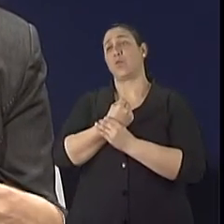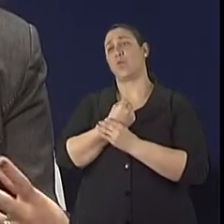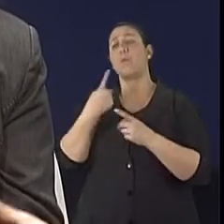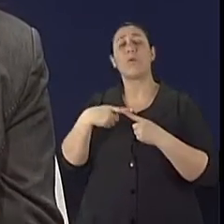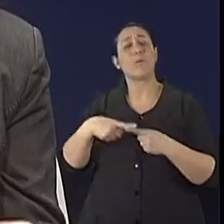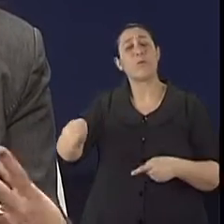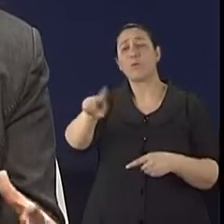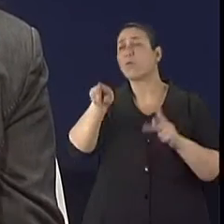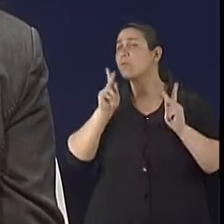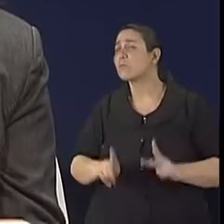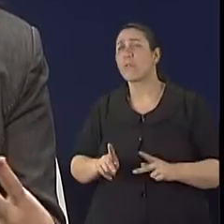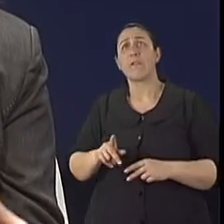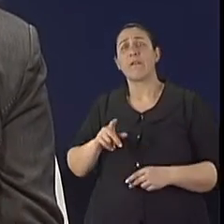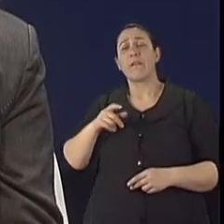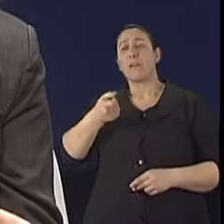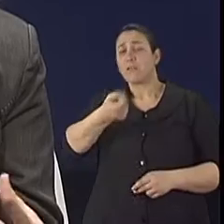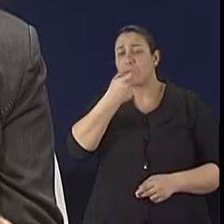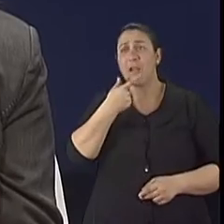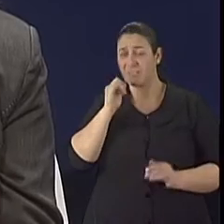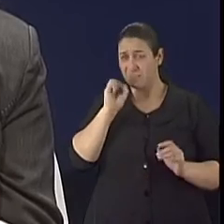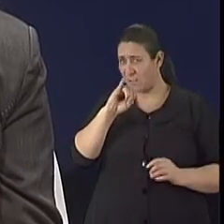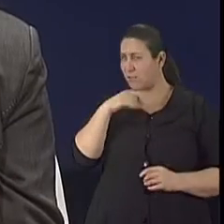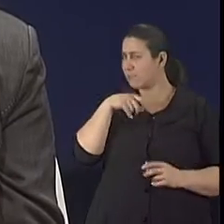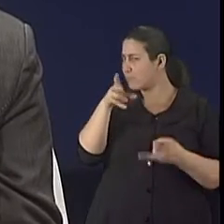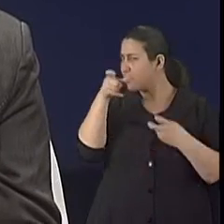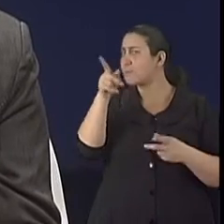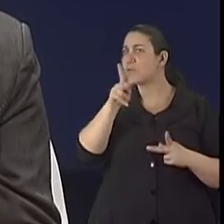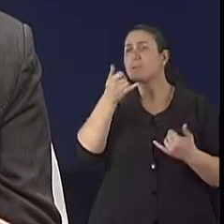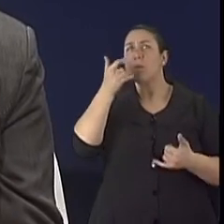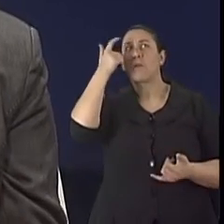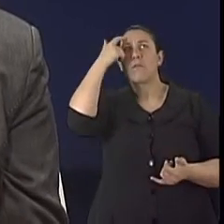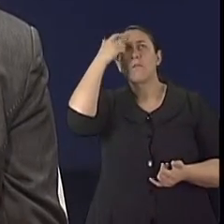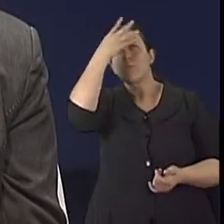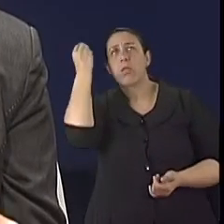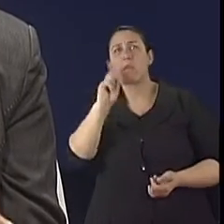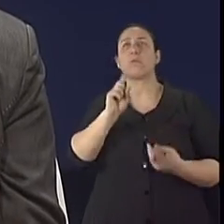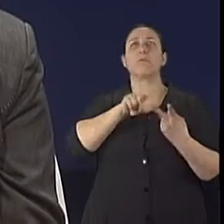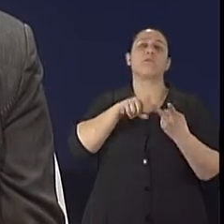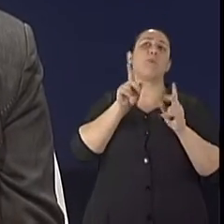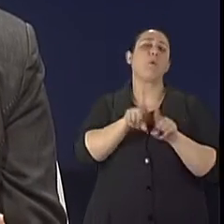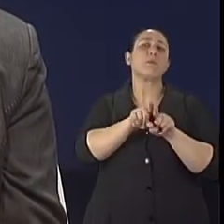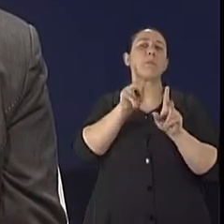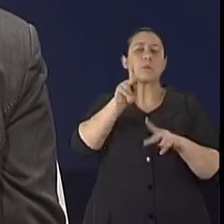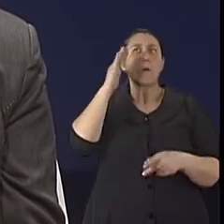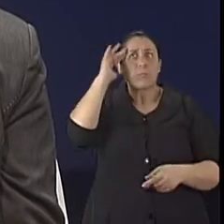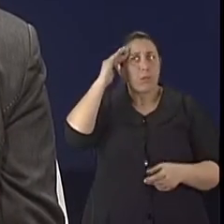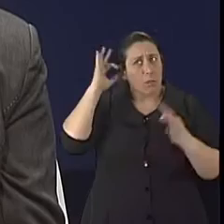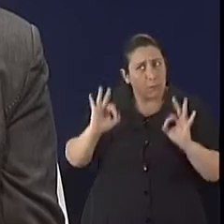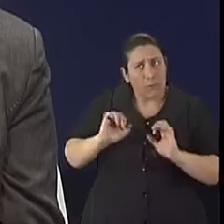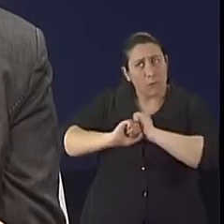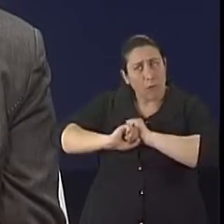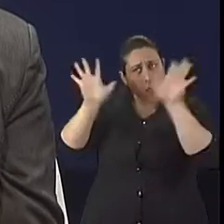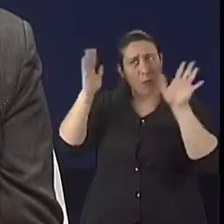verificar, certificar de que esse paciente não tem algum comprometimento cognitivo importante, que possa dificultar no seu